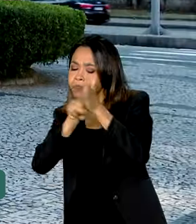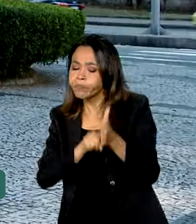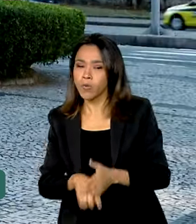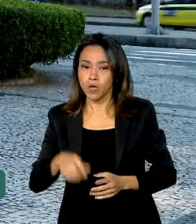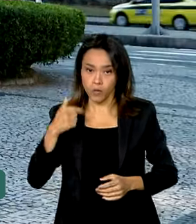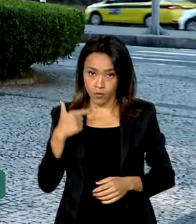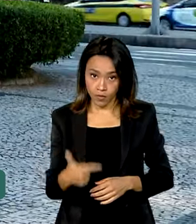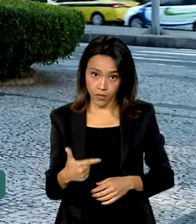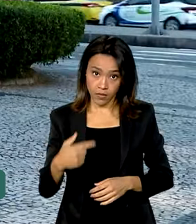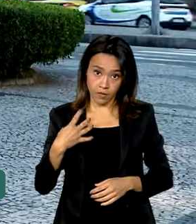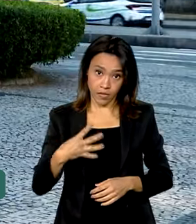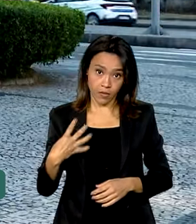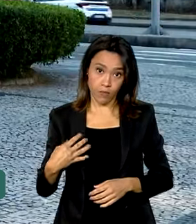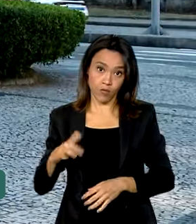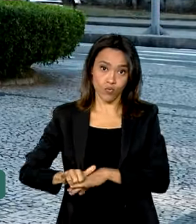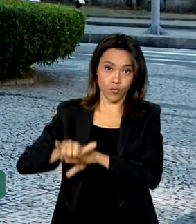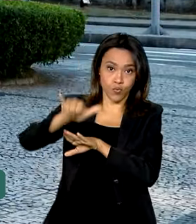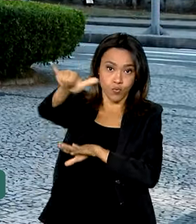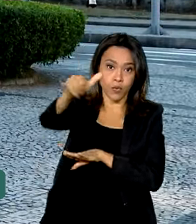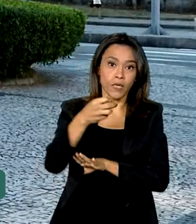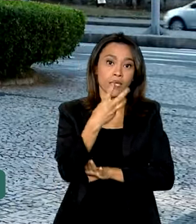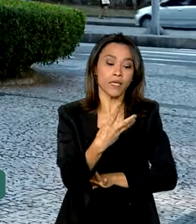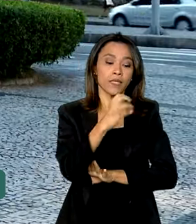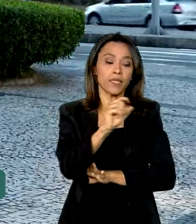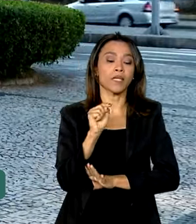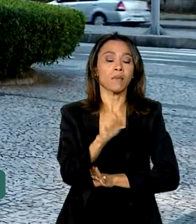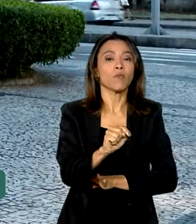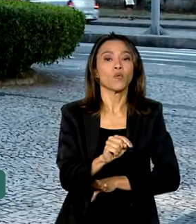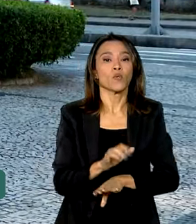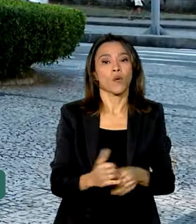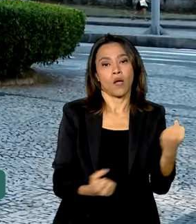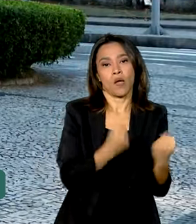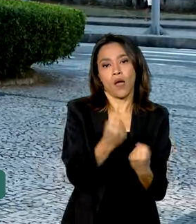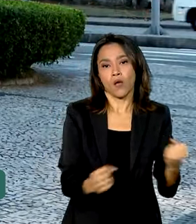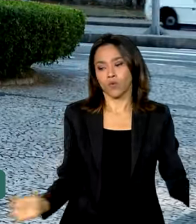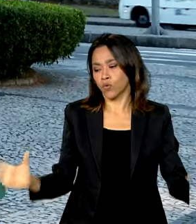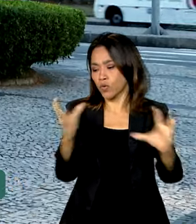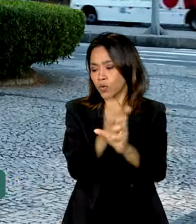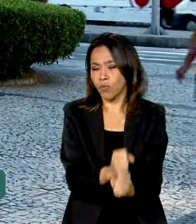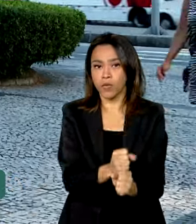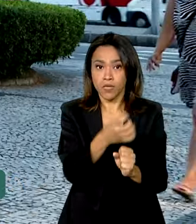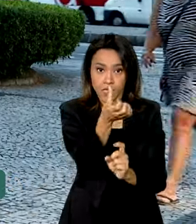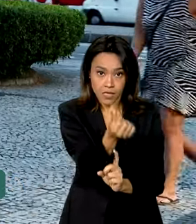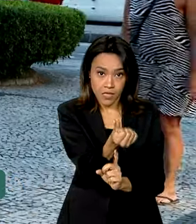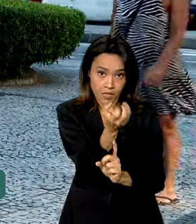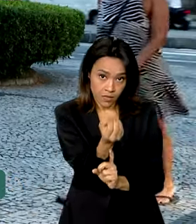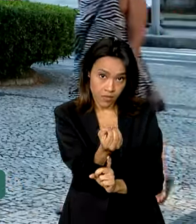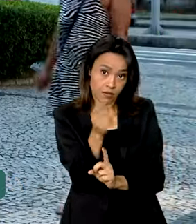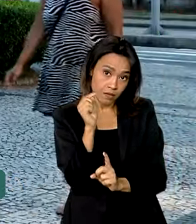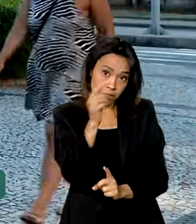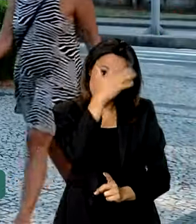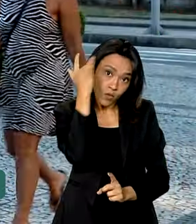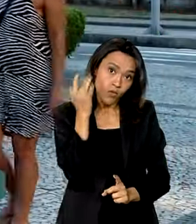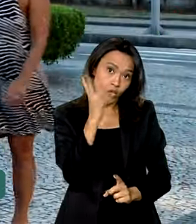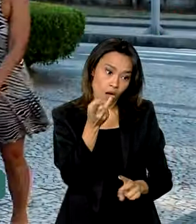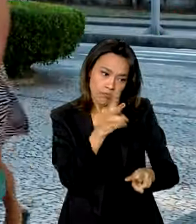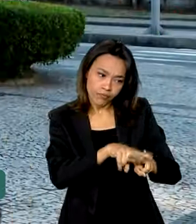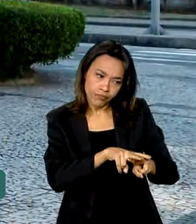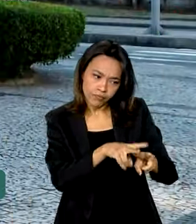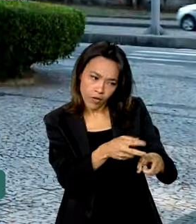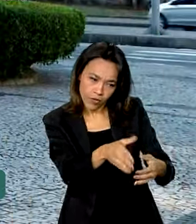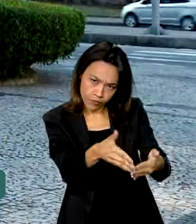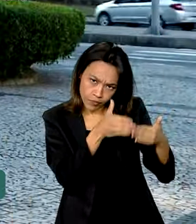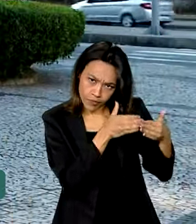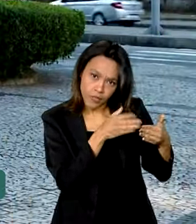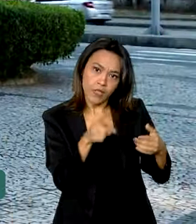aeronaves e 30 mil veículos. No total, 60 pessoas foram detidas e 400 quilos de droga